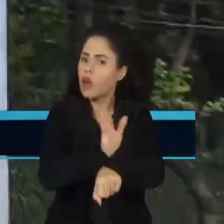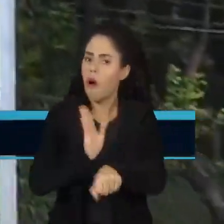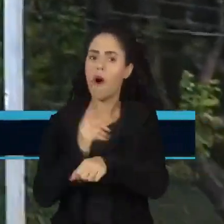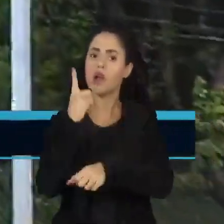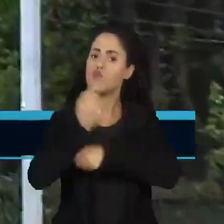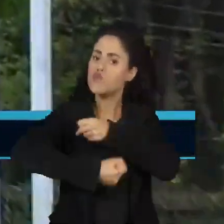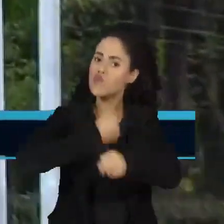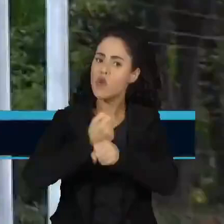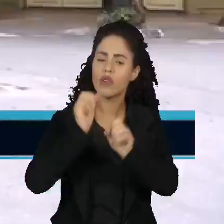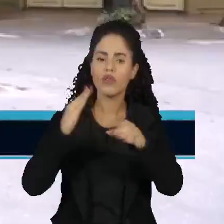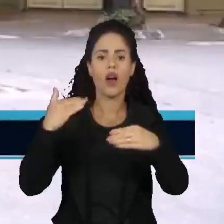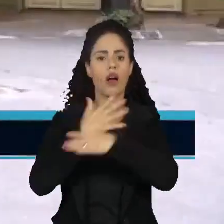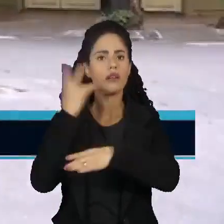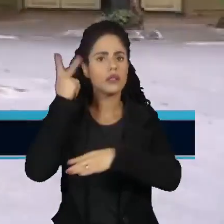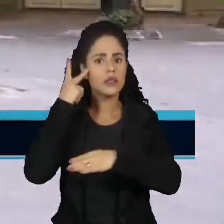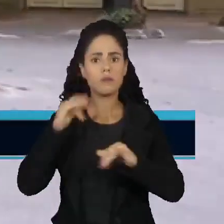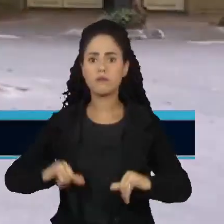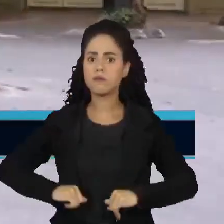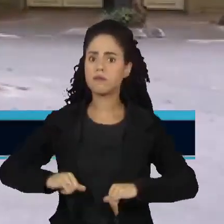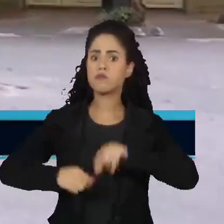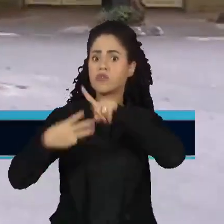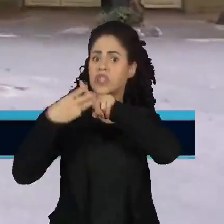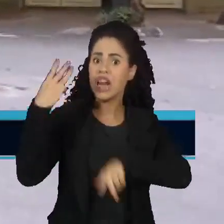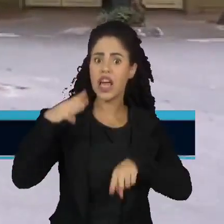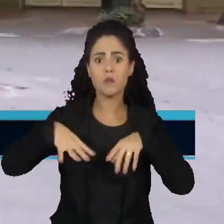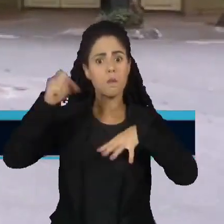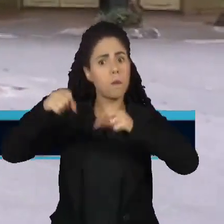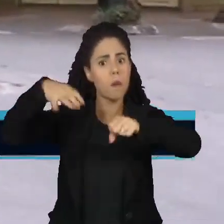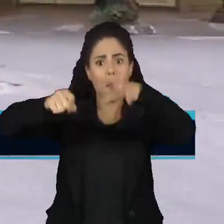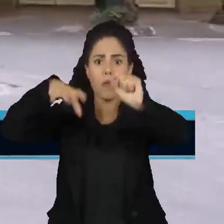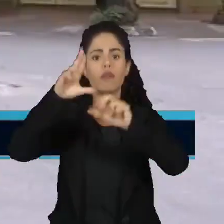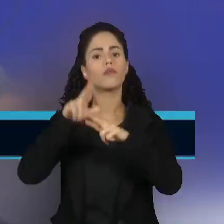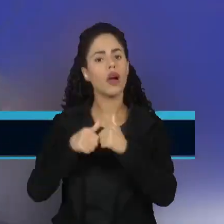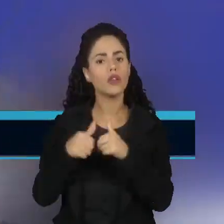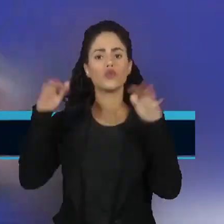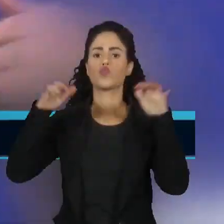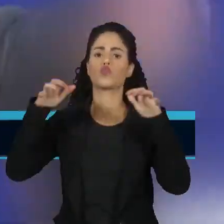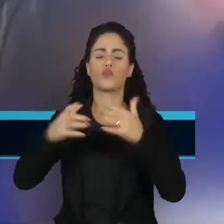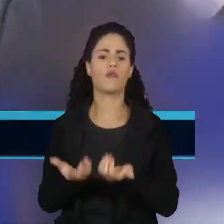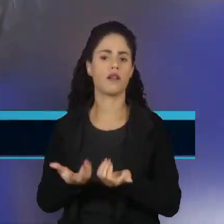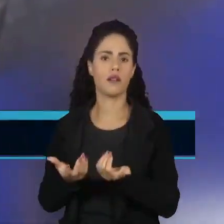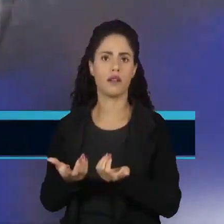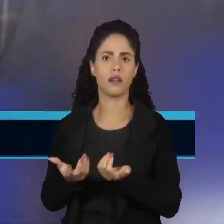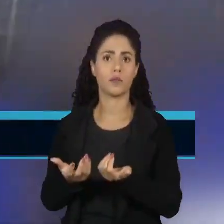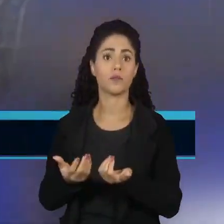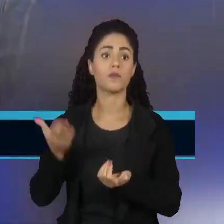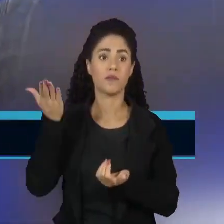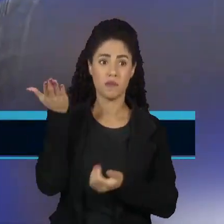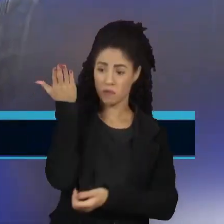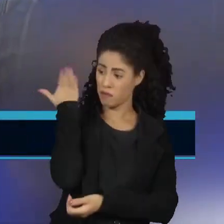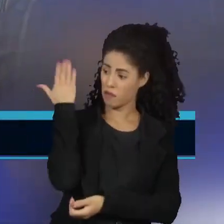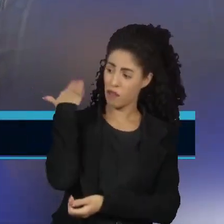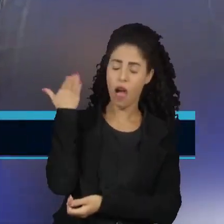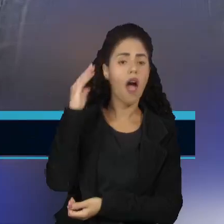ano, São Paulo sofreu três apagões após-temporais. Desde o que aconteceu